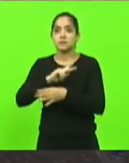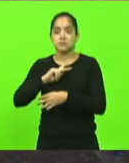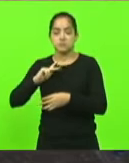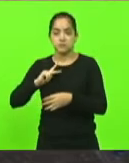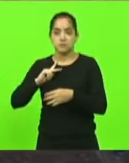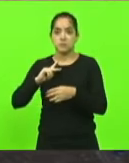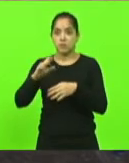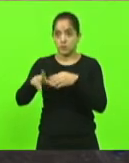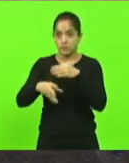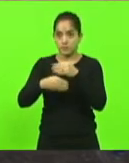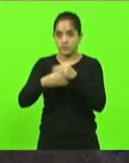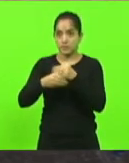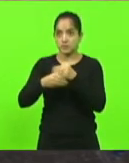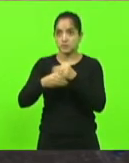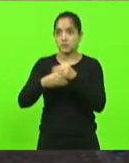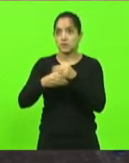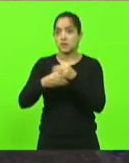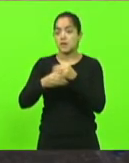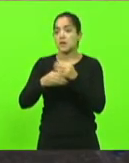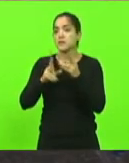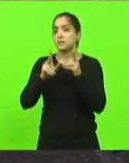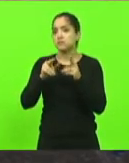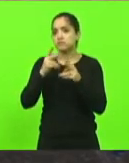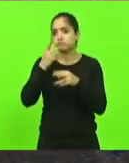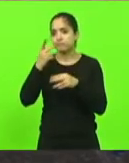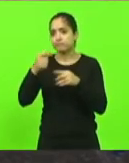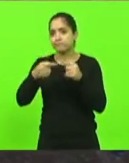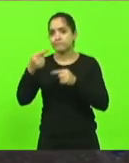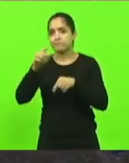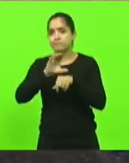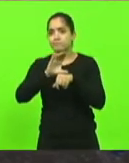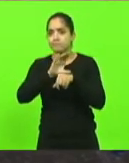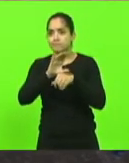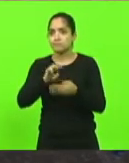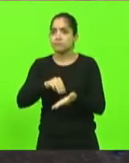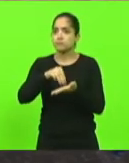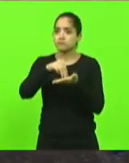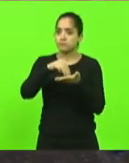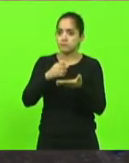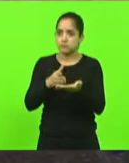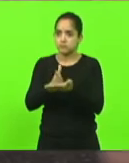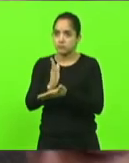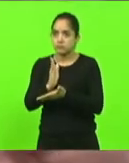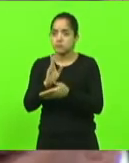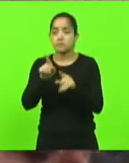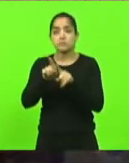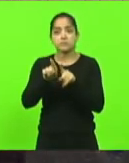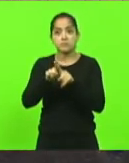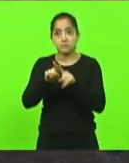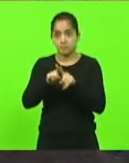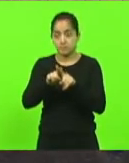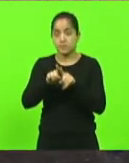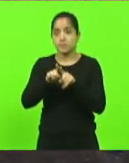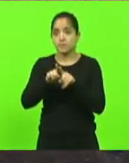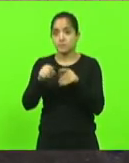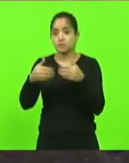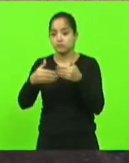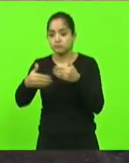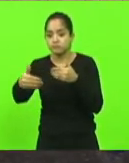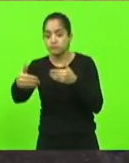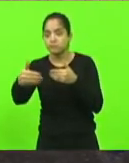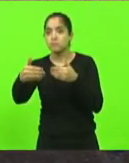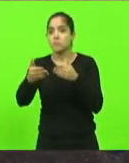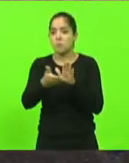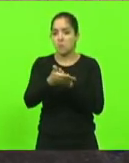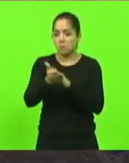aqui, o que seria inconstitucional. A mesma coisa dizer que seria inconstitucional também as monções que nós aprovamos aqui, porque elas acabam resultando em elogios às